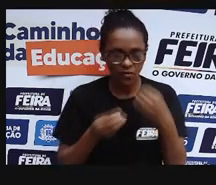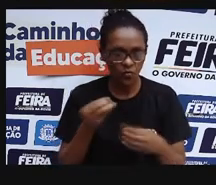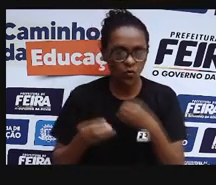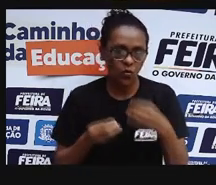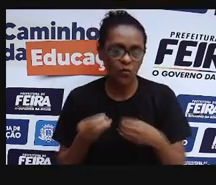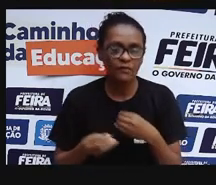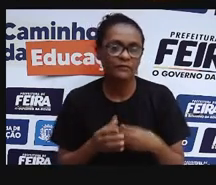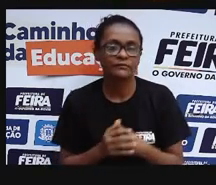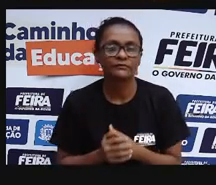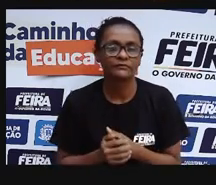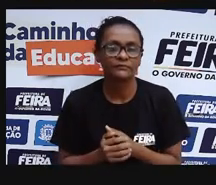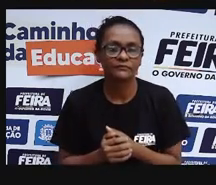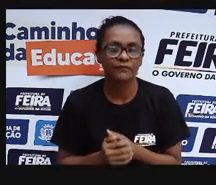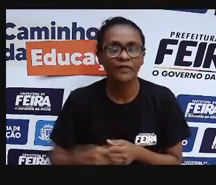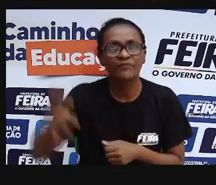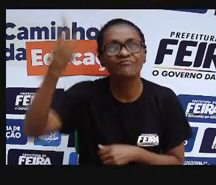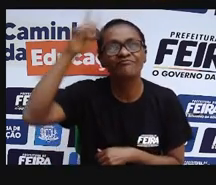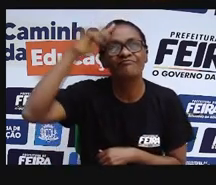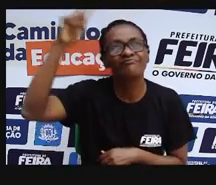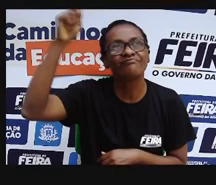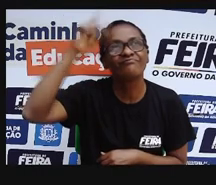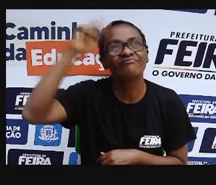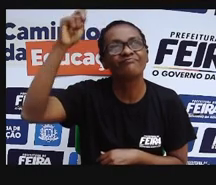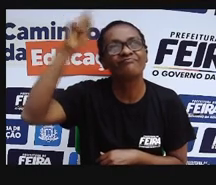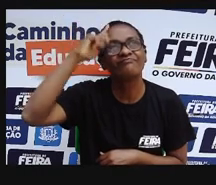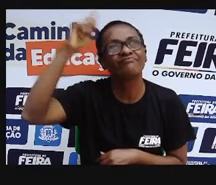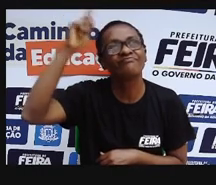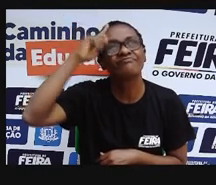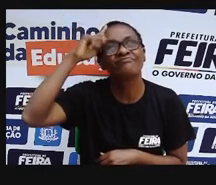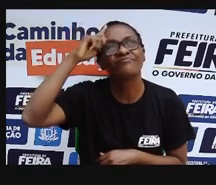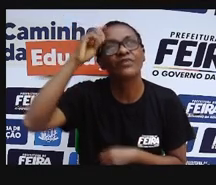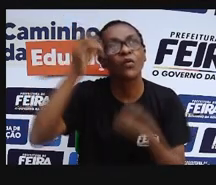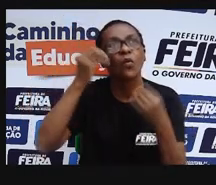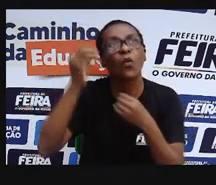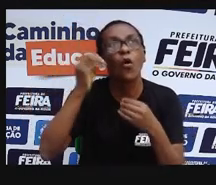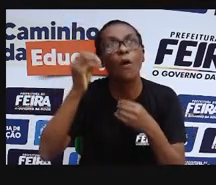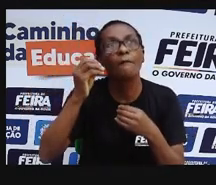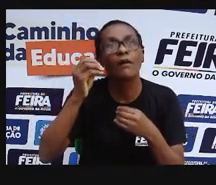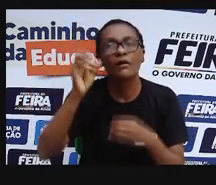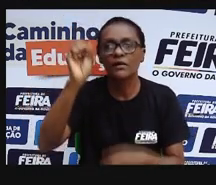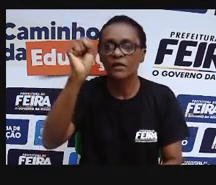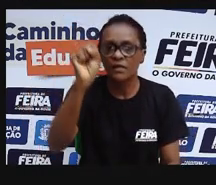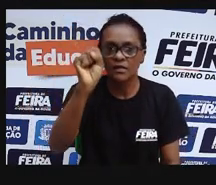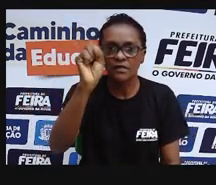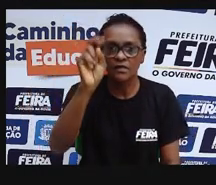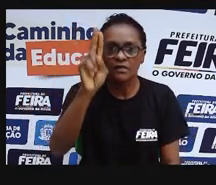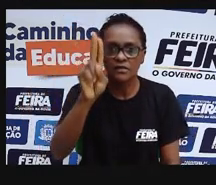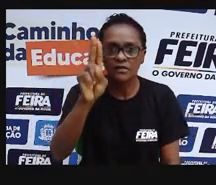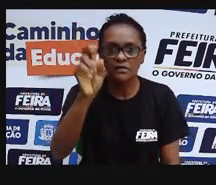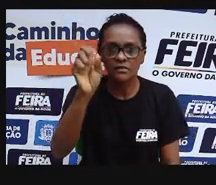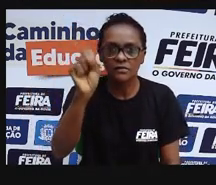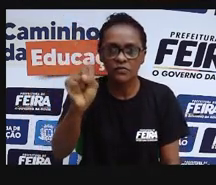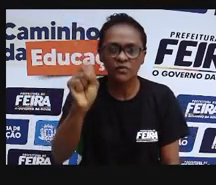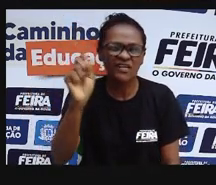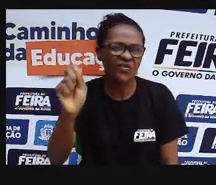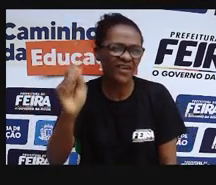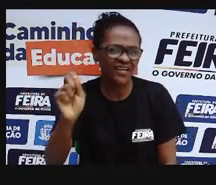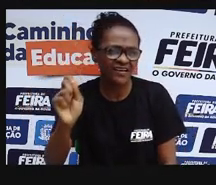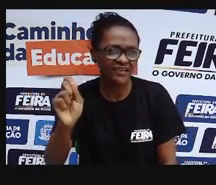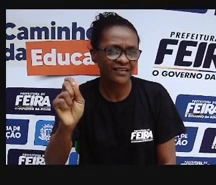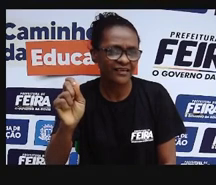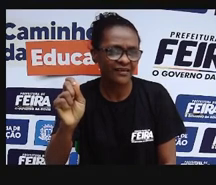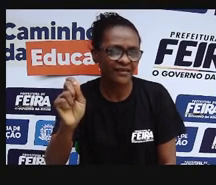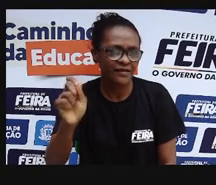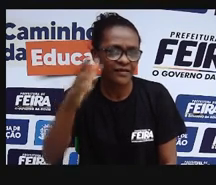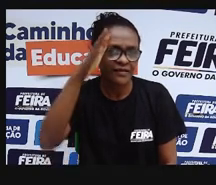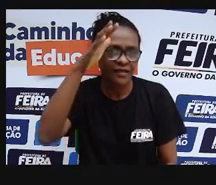saúde, elas são pensadas e defendidas pelo SUS. Vocês sabem o que é o SUS, né? A Pronad, ela já